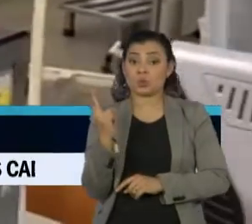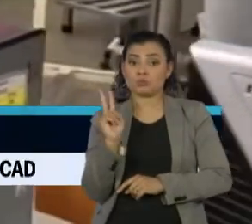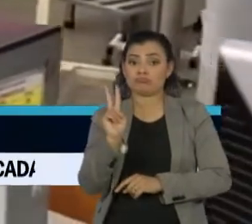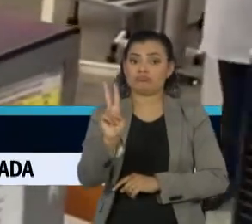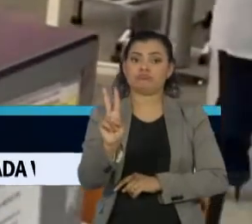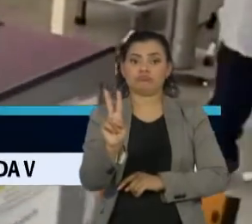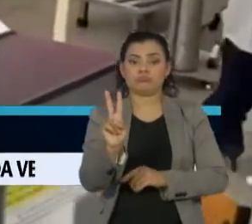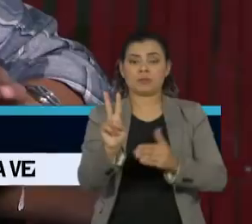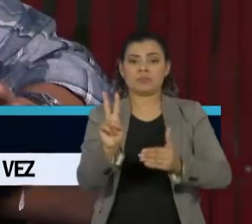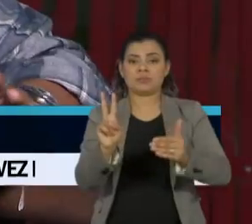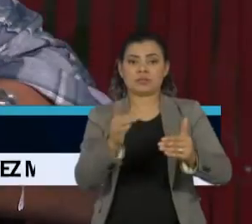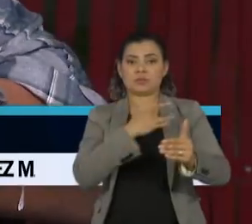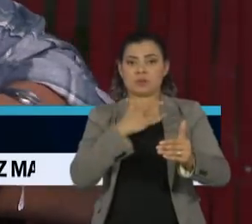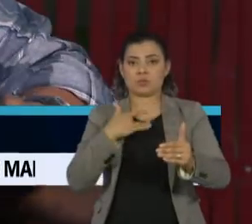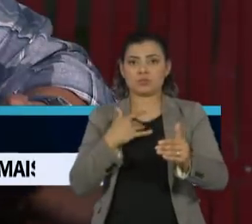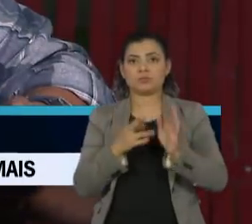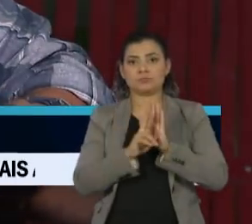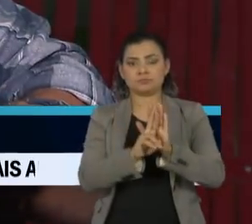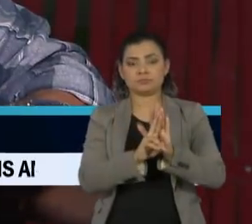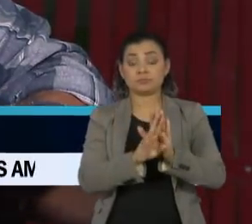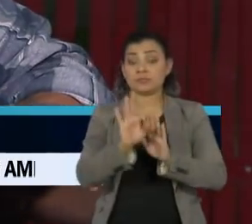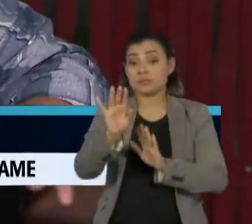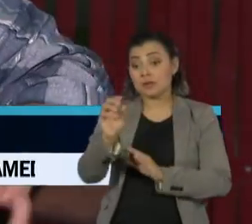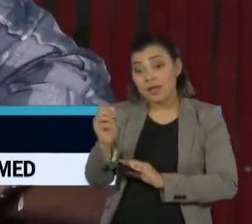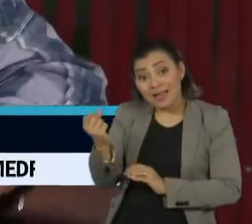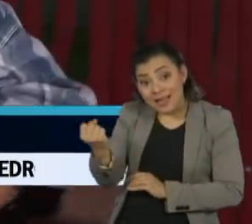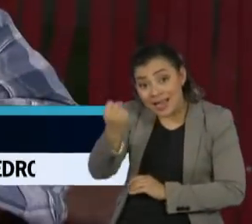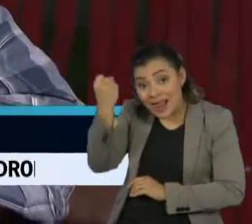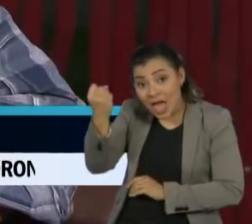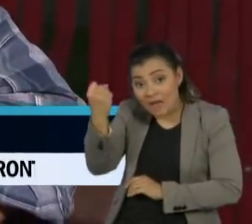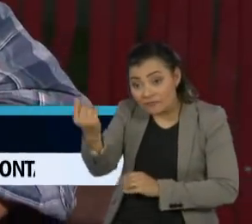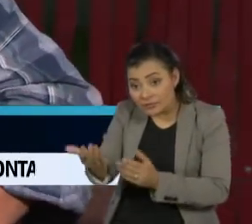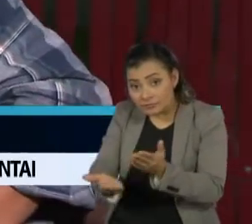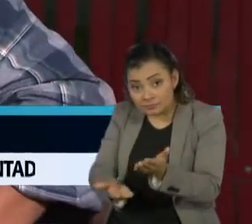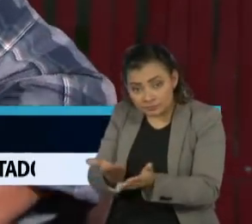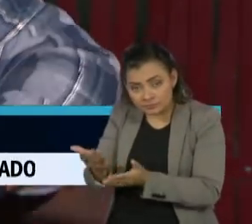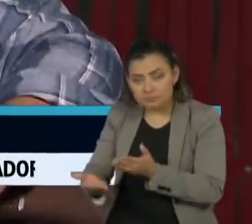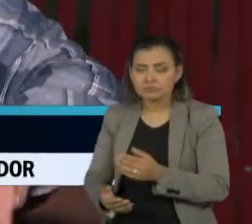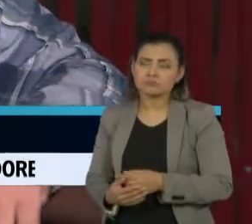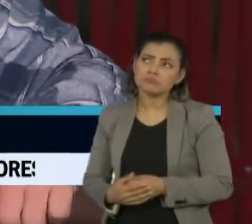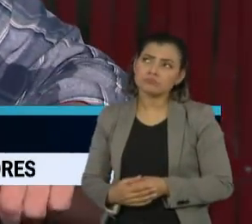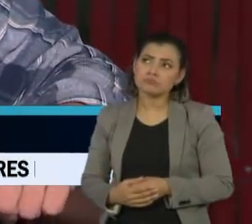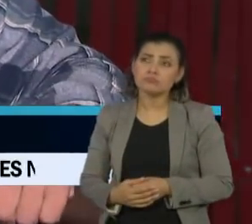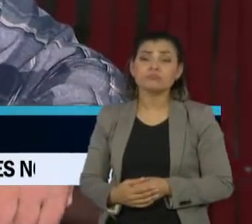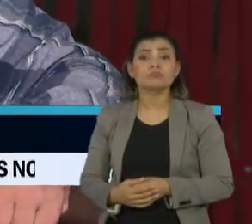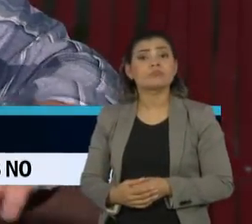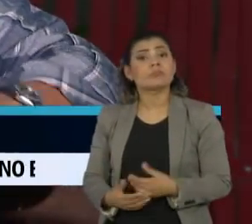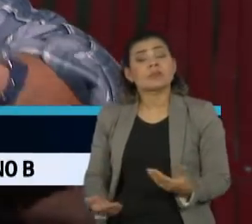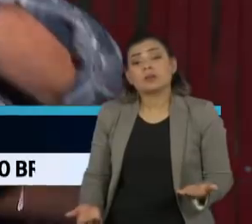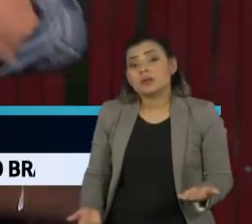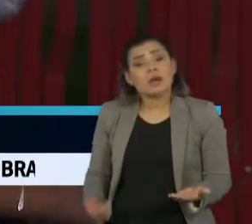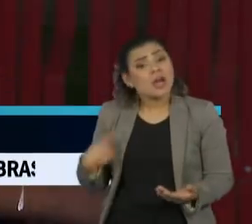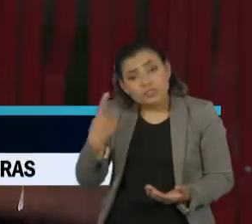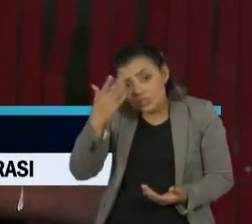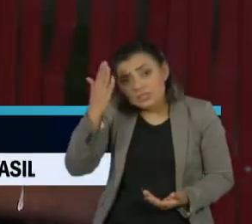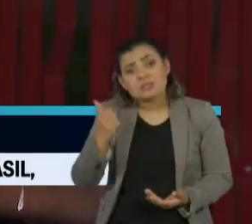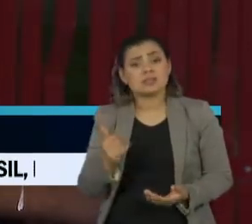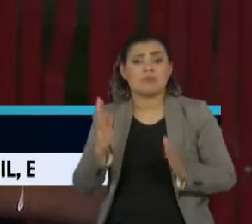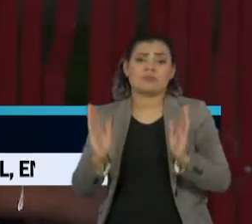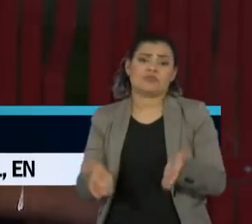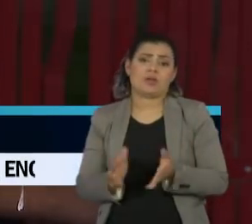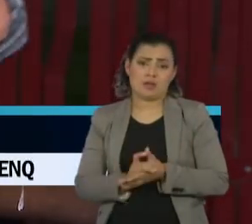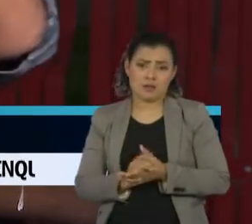do Ministério. A utilização em casos graves é mais ou menos inócua, porque a gente já sabe pelo